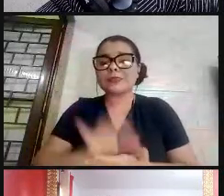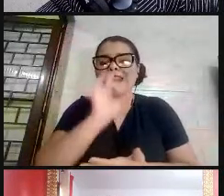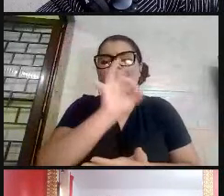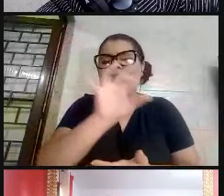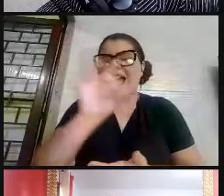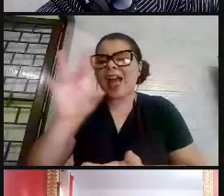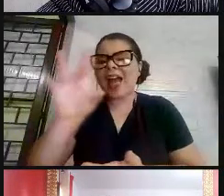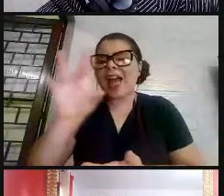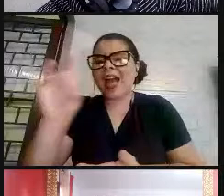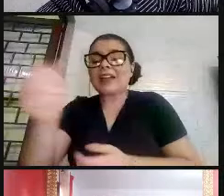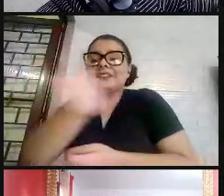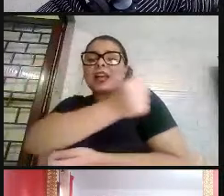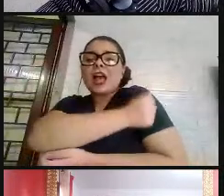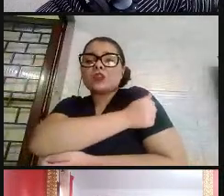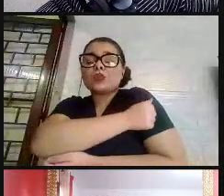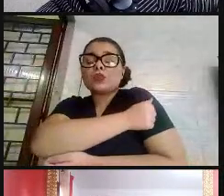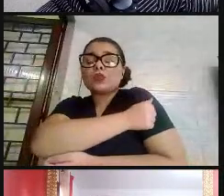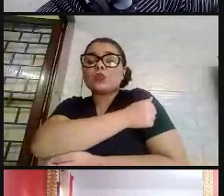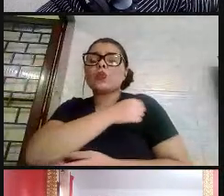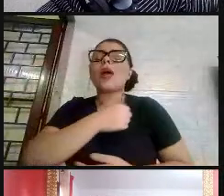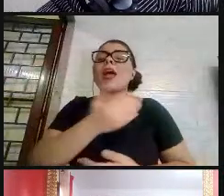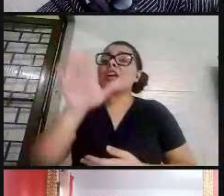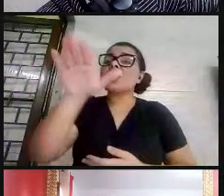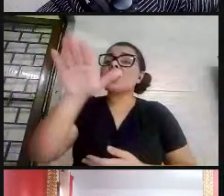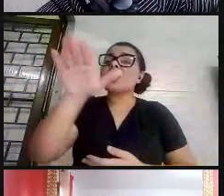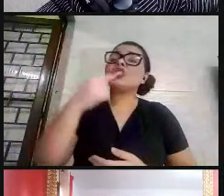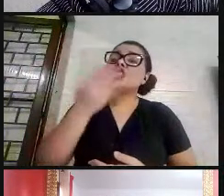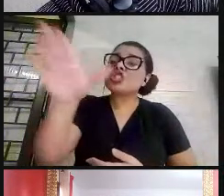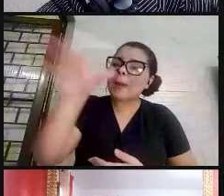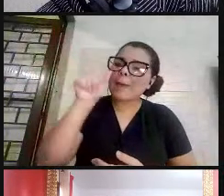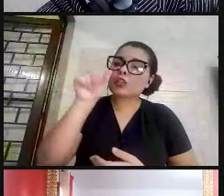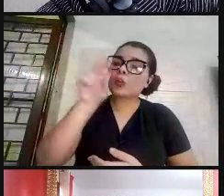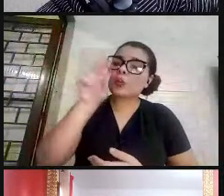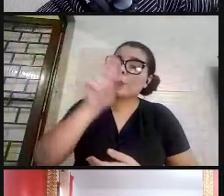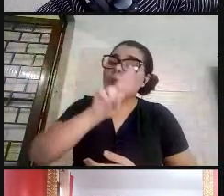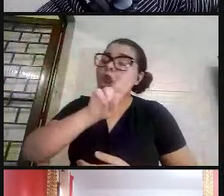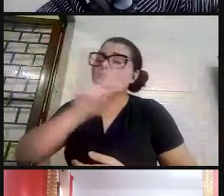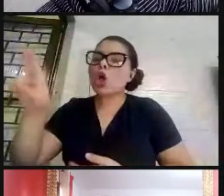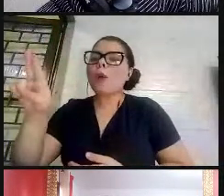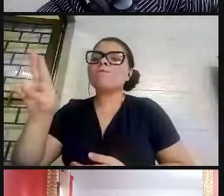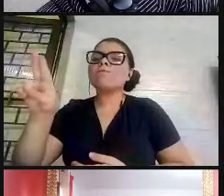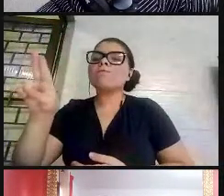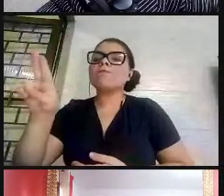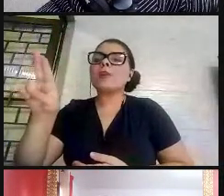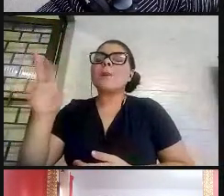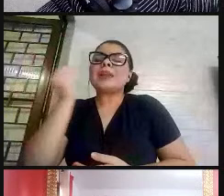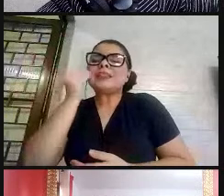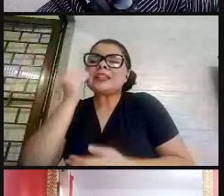nome, nós fazemos uma chamada para deixá-los sempre próximos de nós.